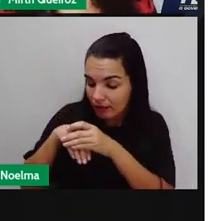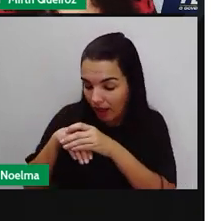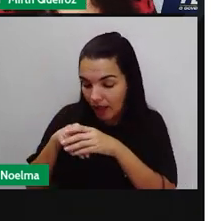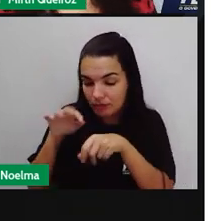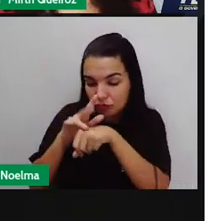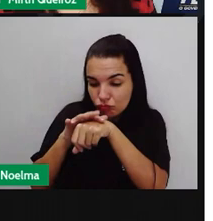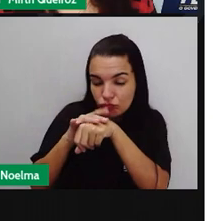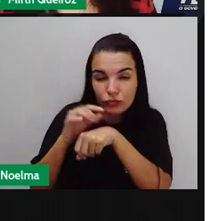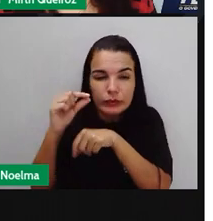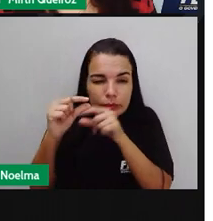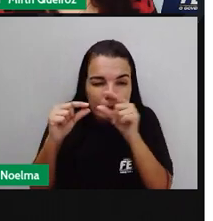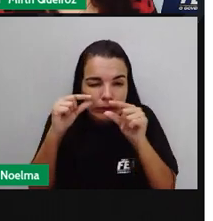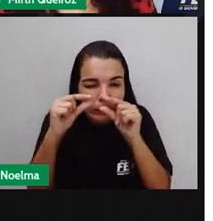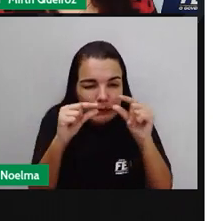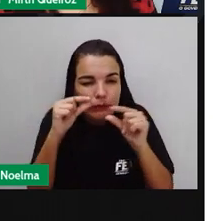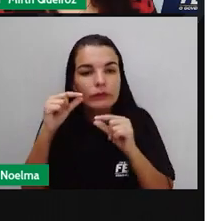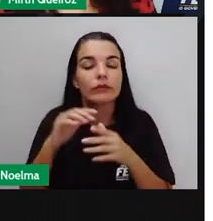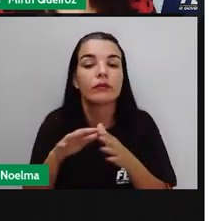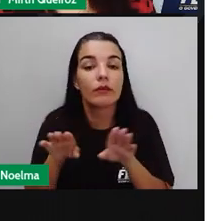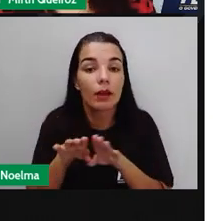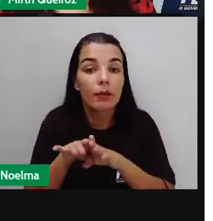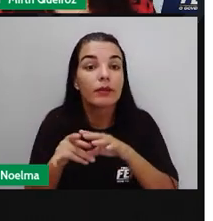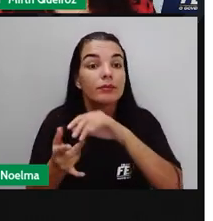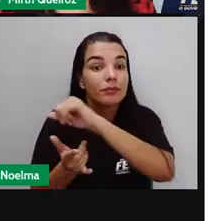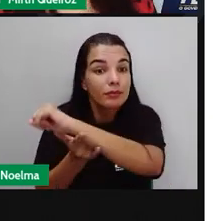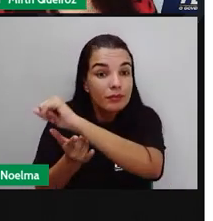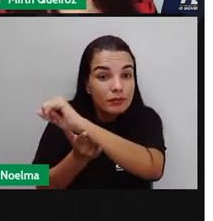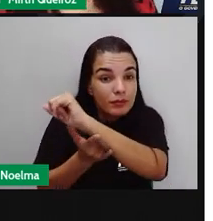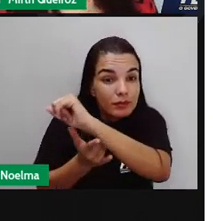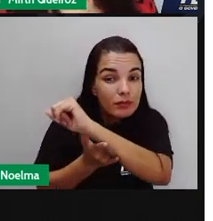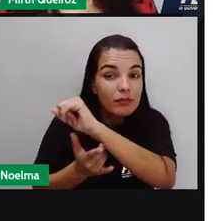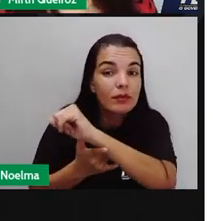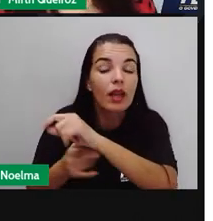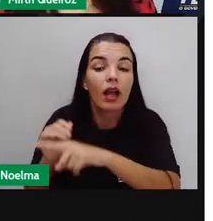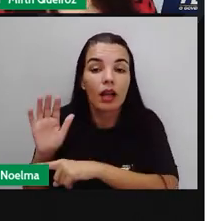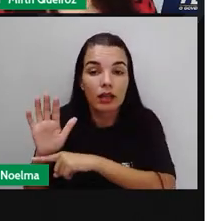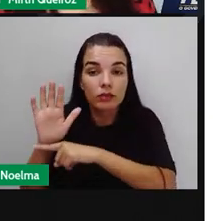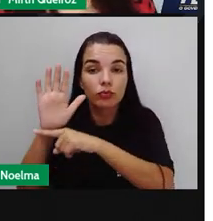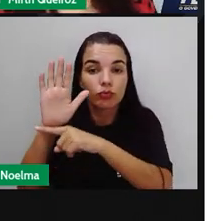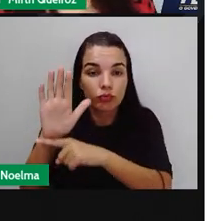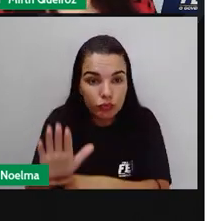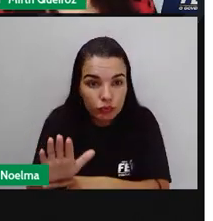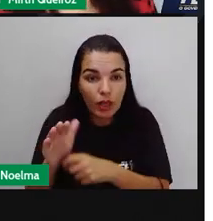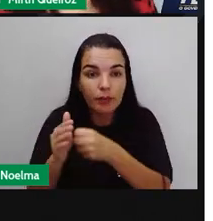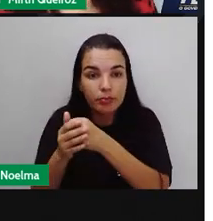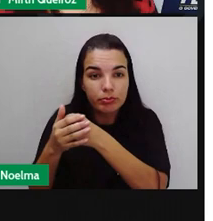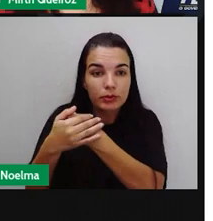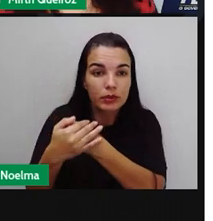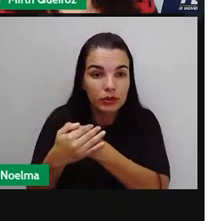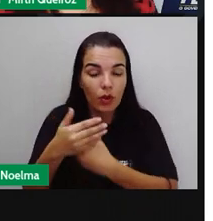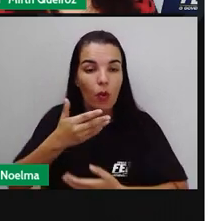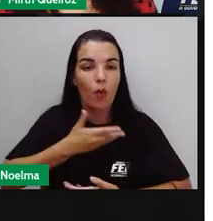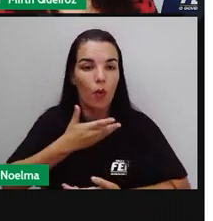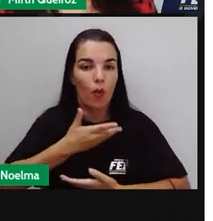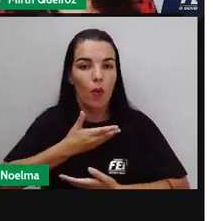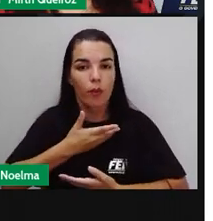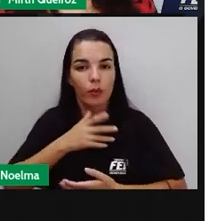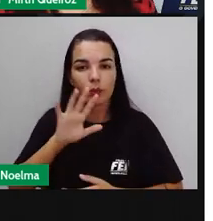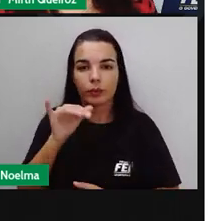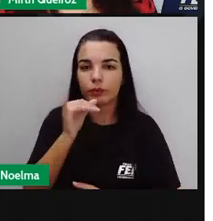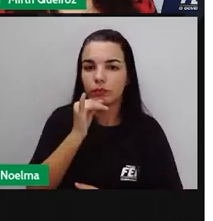temos micro-organismos que vivem no intestino e também nos ajudam aí na defesa. As secreções